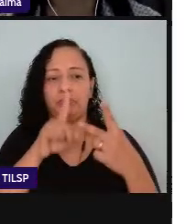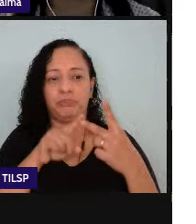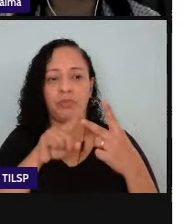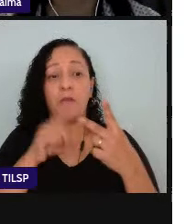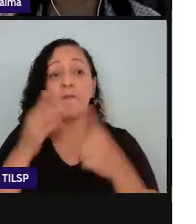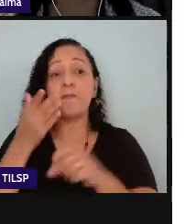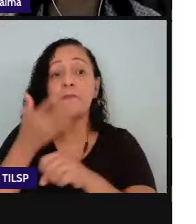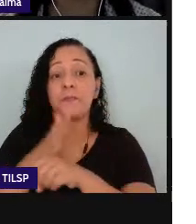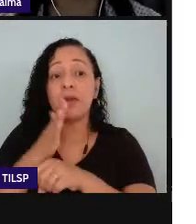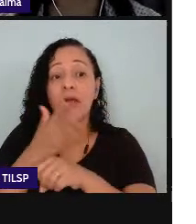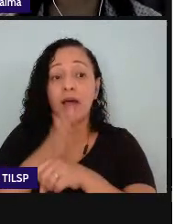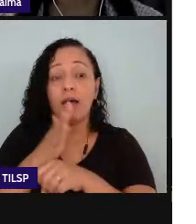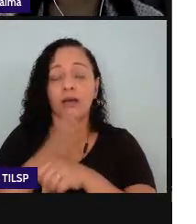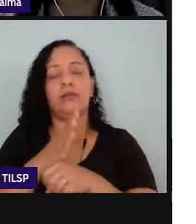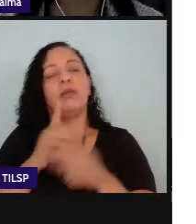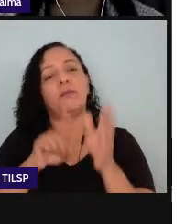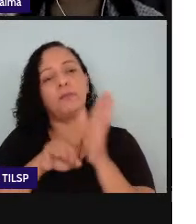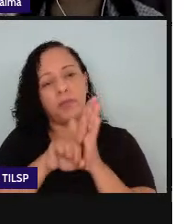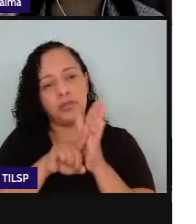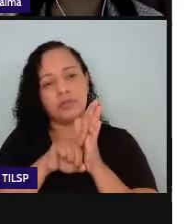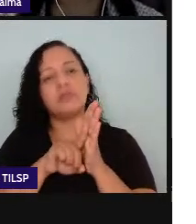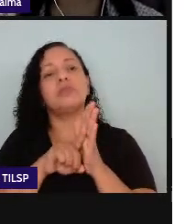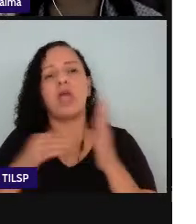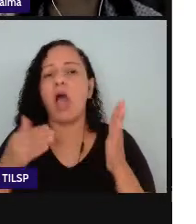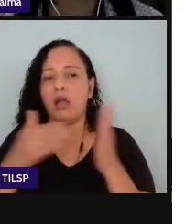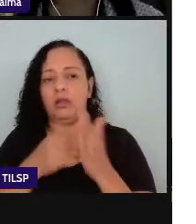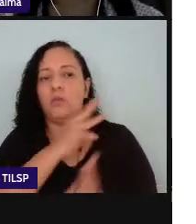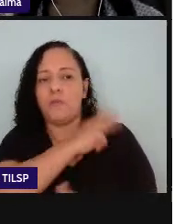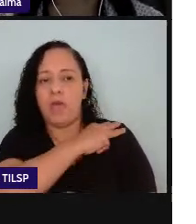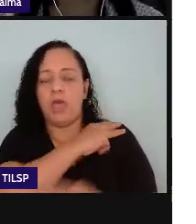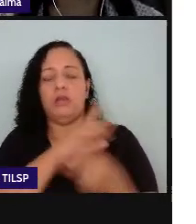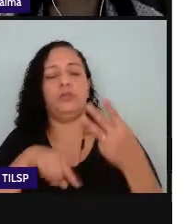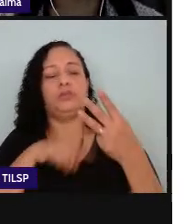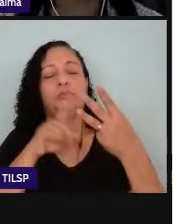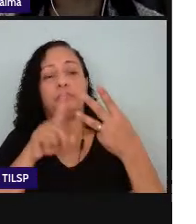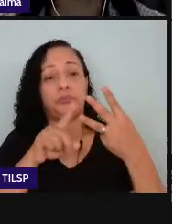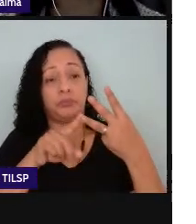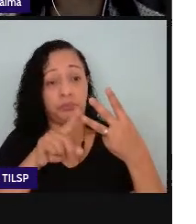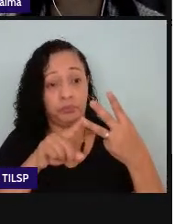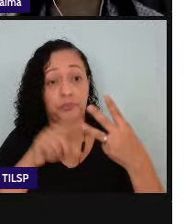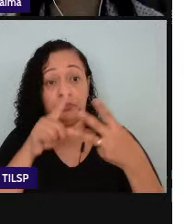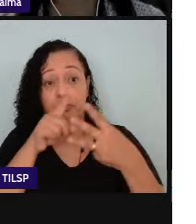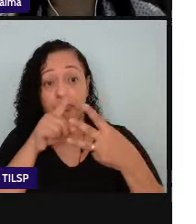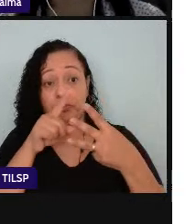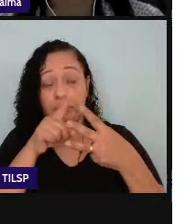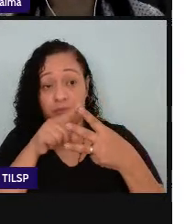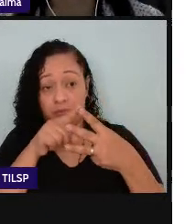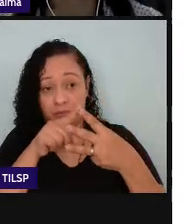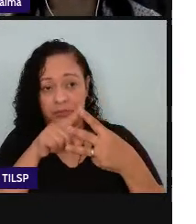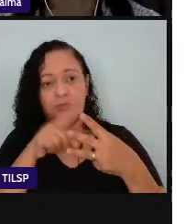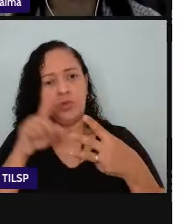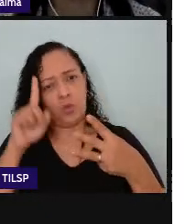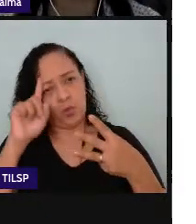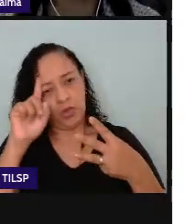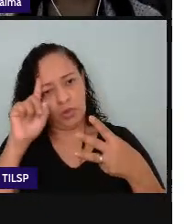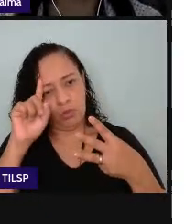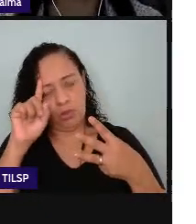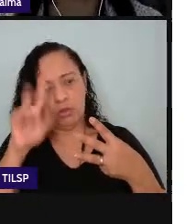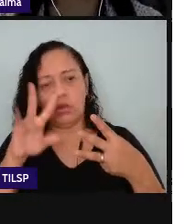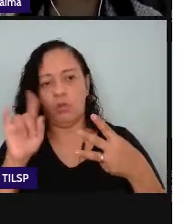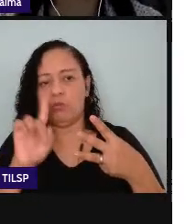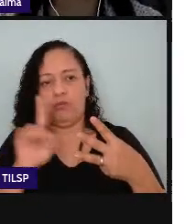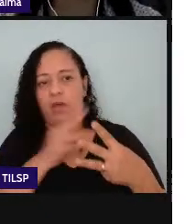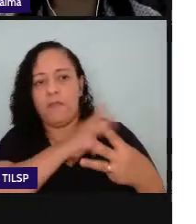que se mantém até o ensino médio o campo da vida cotidiana no ensino fundamental ele não vai ser contemplado mas no ensino médio